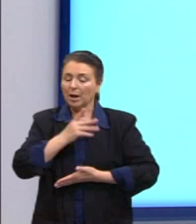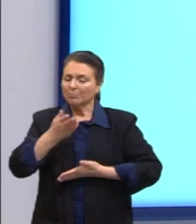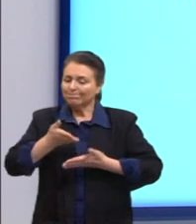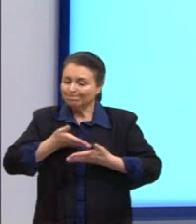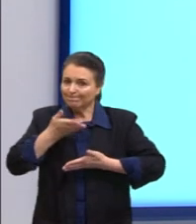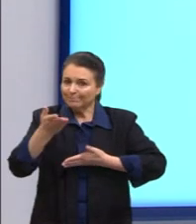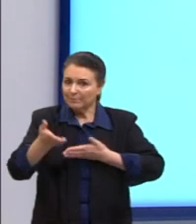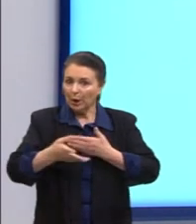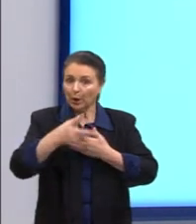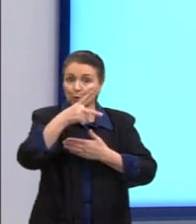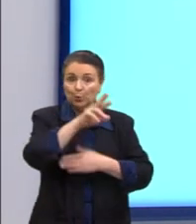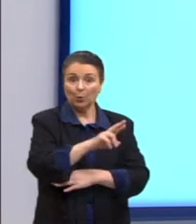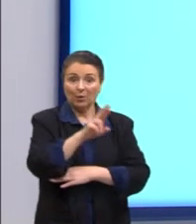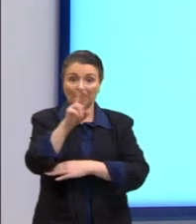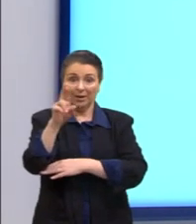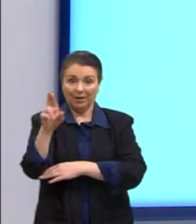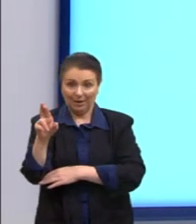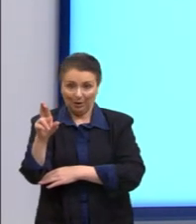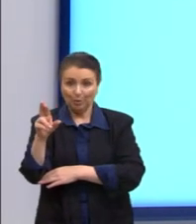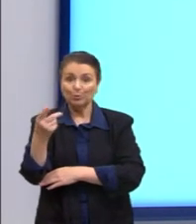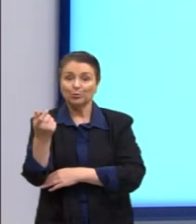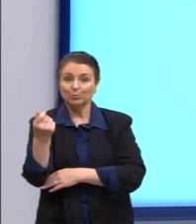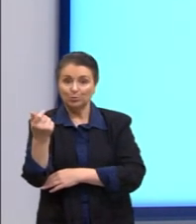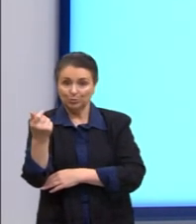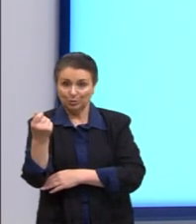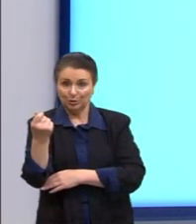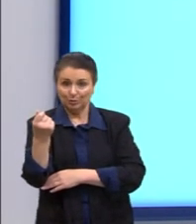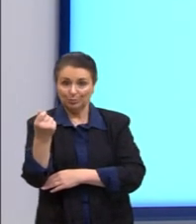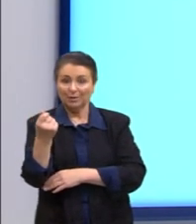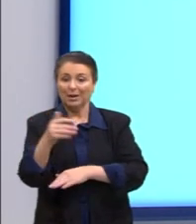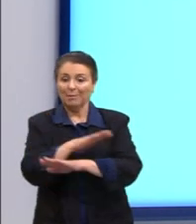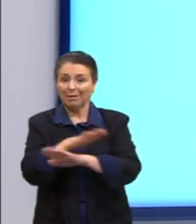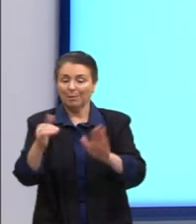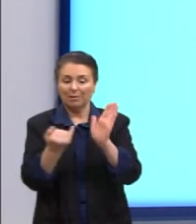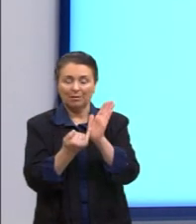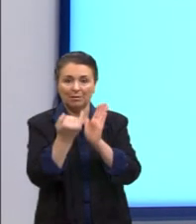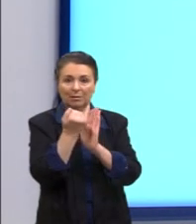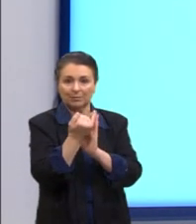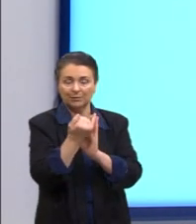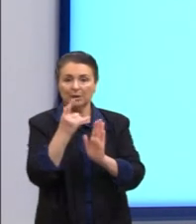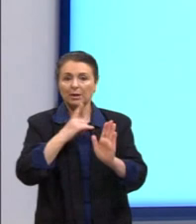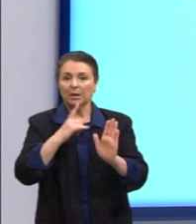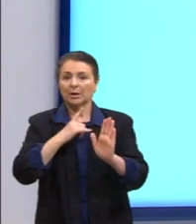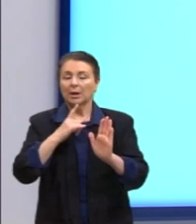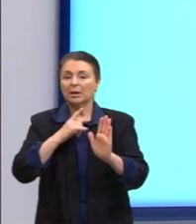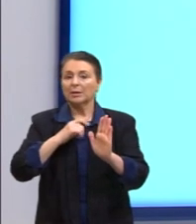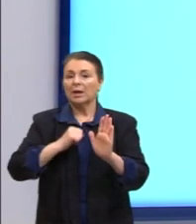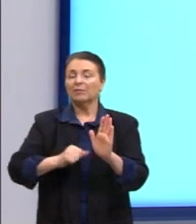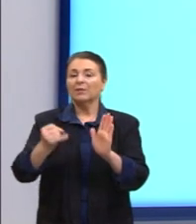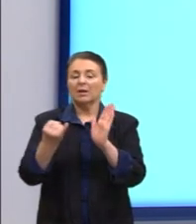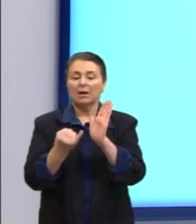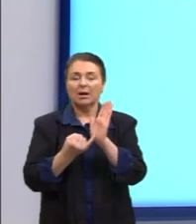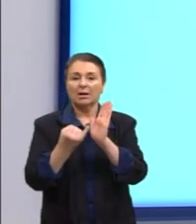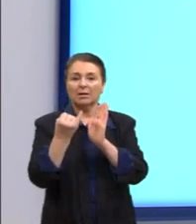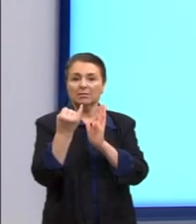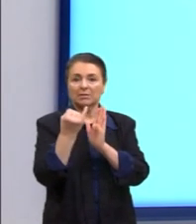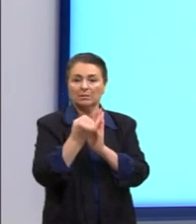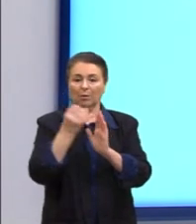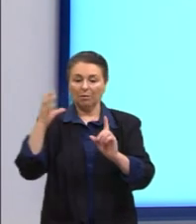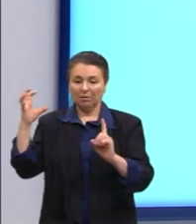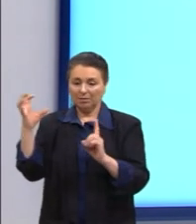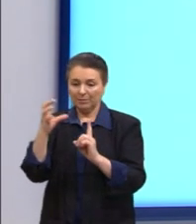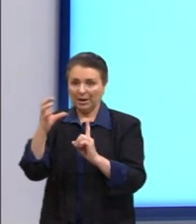cruzado, que era uma moeda que prometia que ia acabar com a inflação e não acabou, conheceu as depressões da inflação e das ameaças da